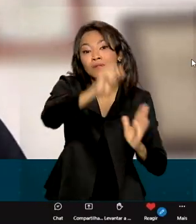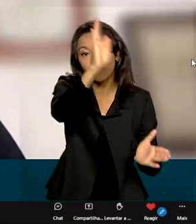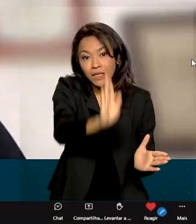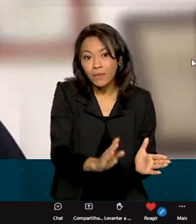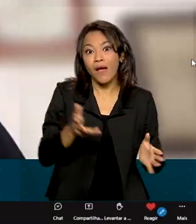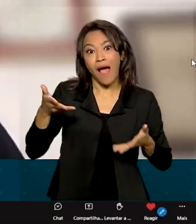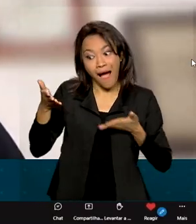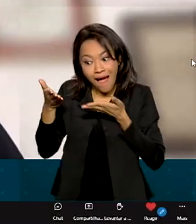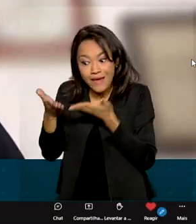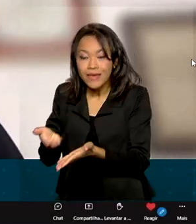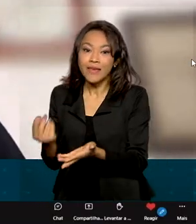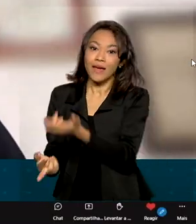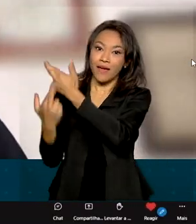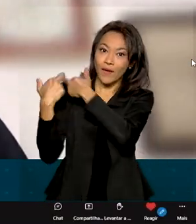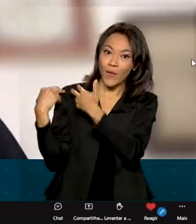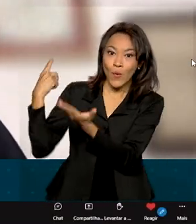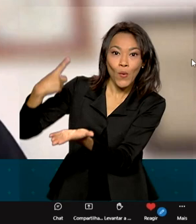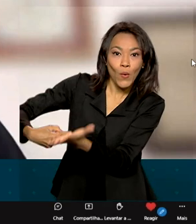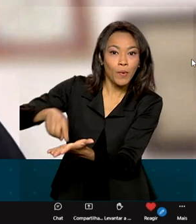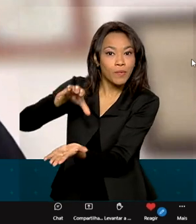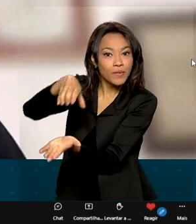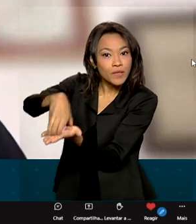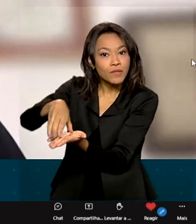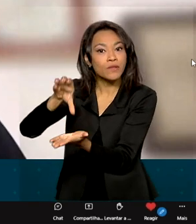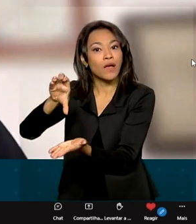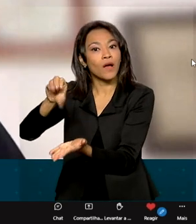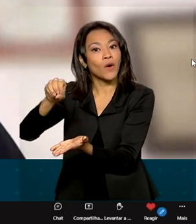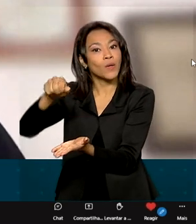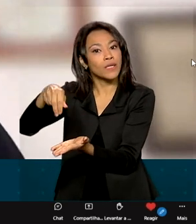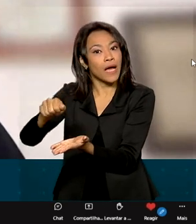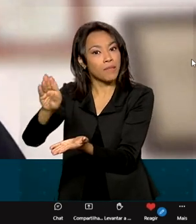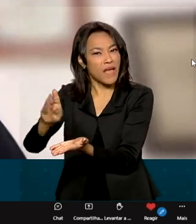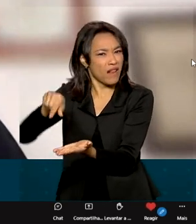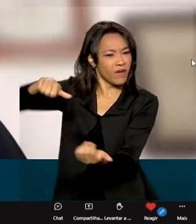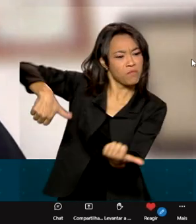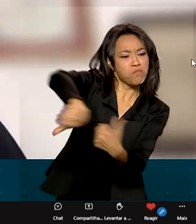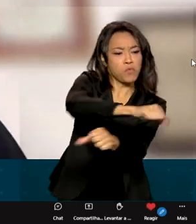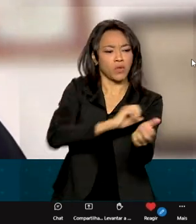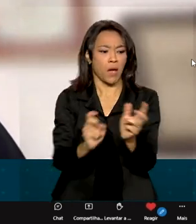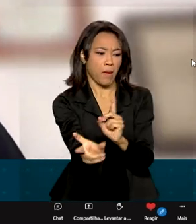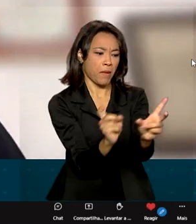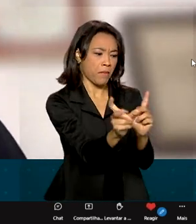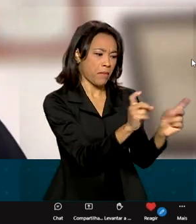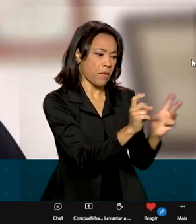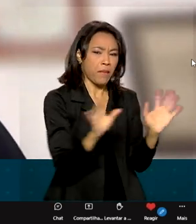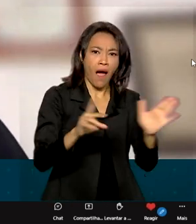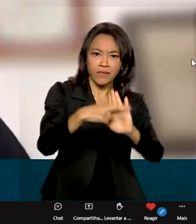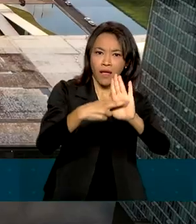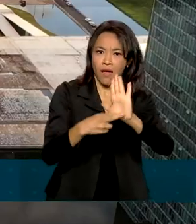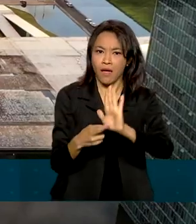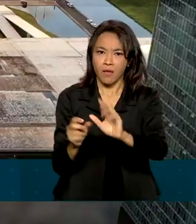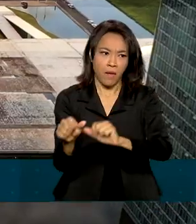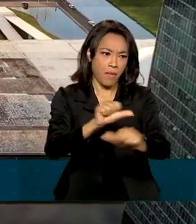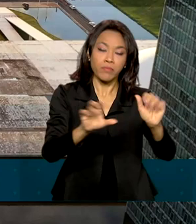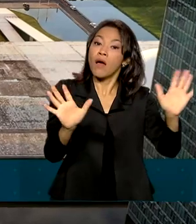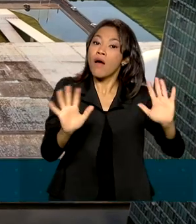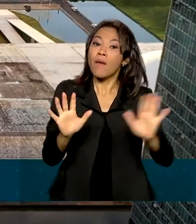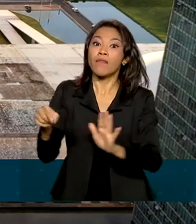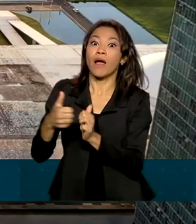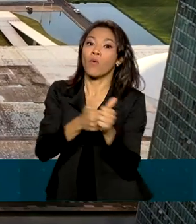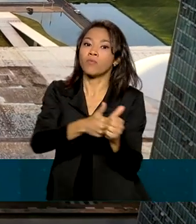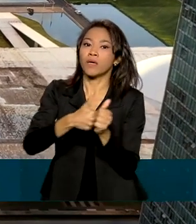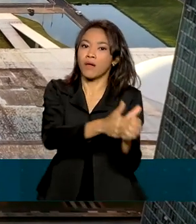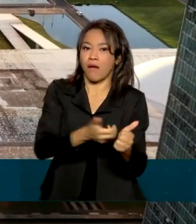A Conab entra aí. Ela não entra aí para mudar o mercado. Ela tem que acompanhar o mercado. O Ministério da